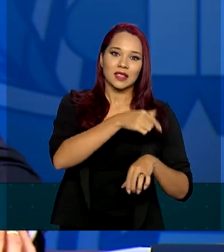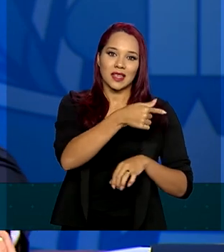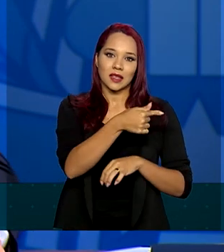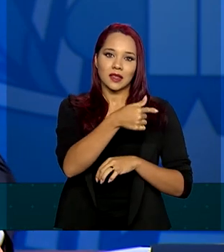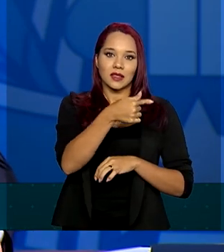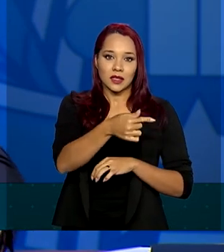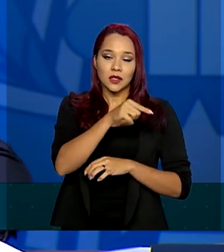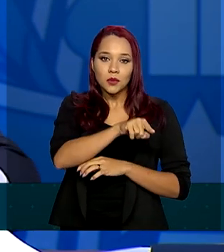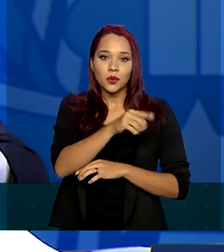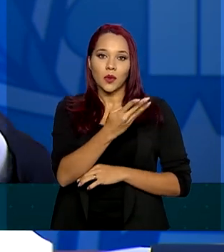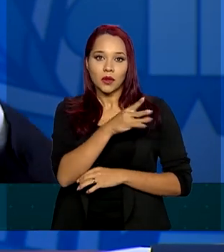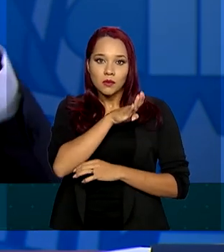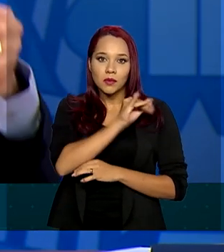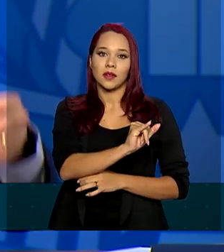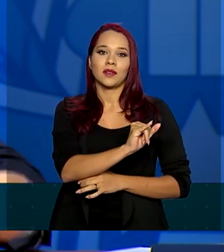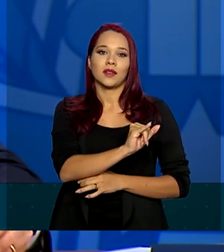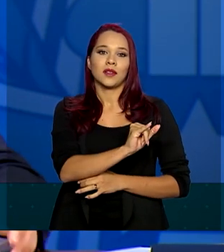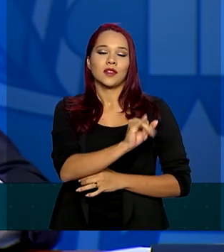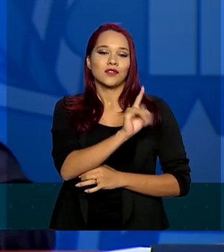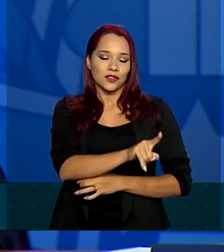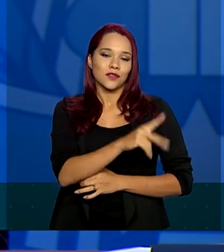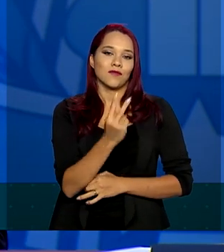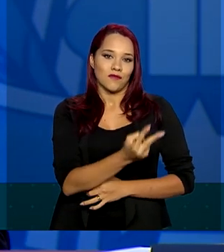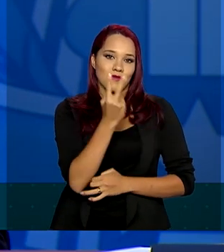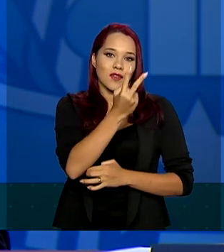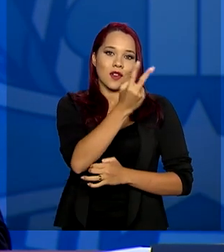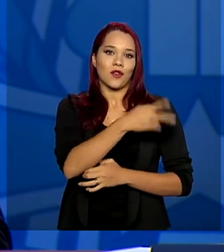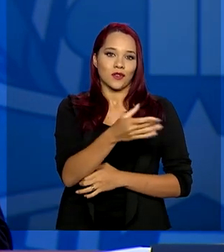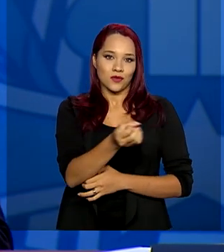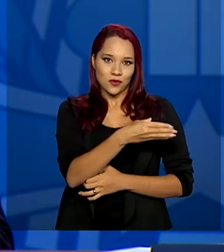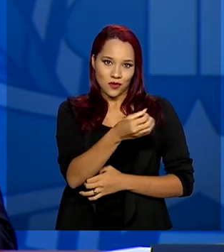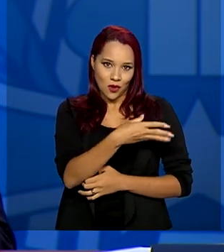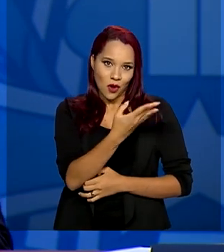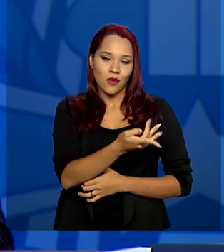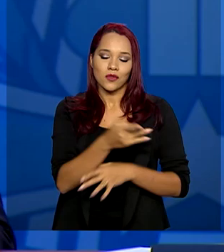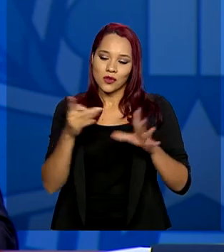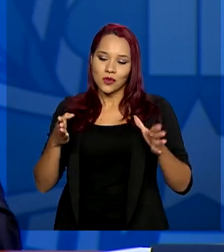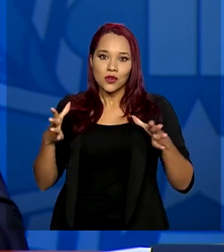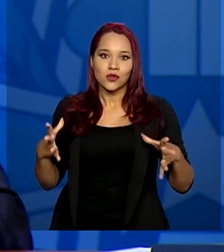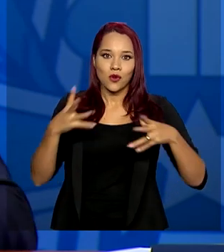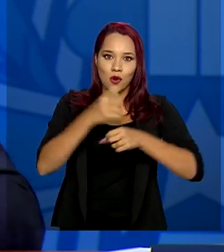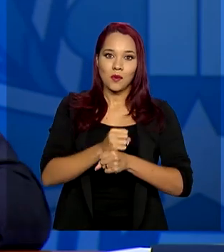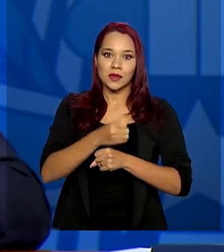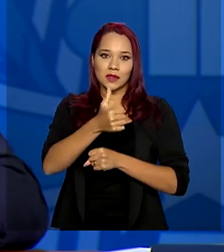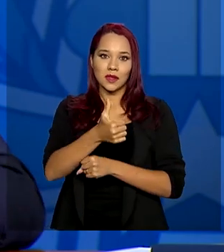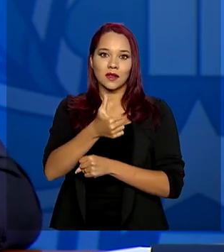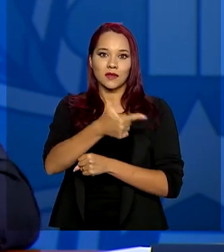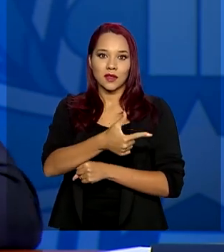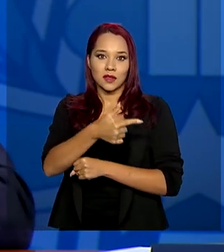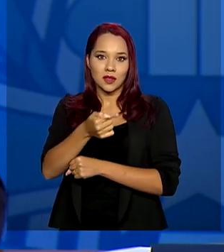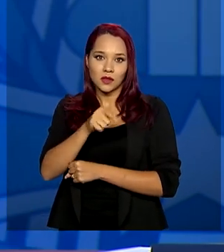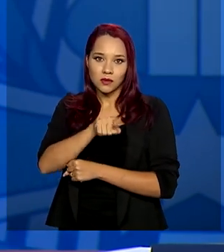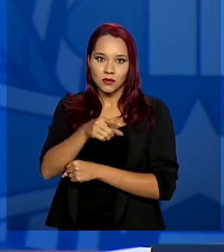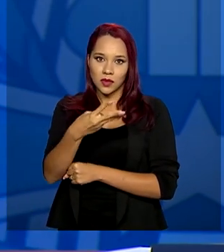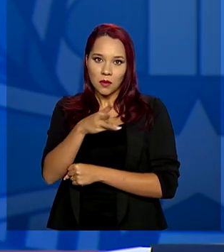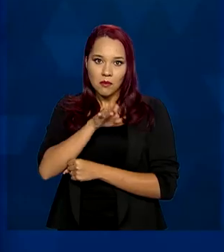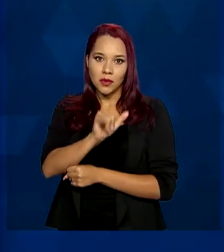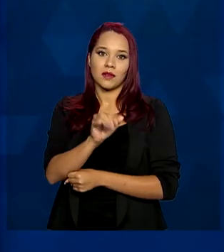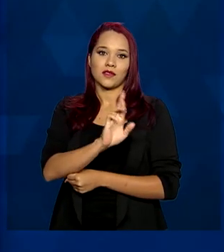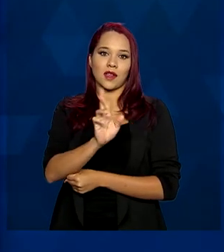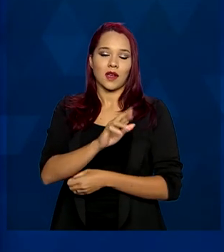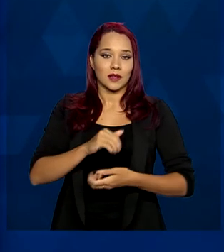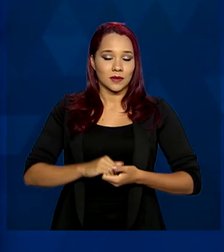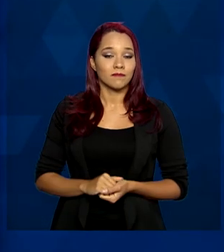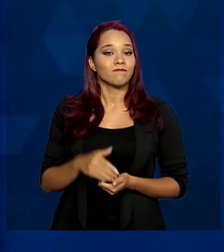,4 bilhões de valores novos, totalizando 127,3 bilhões de reais.